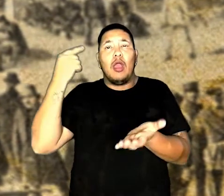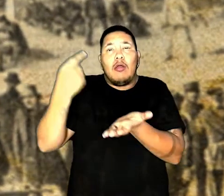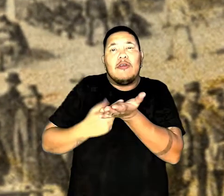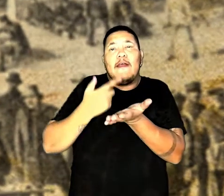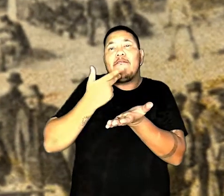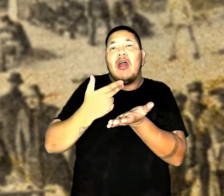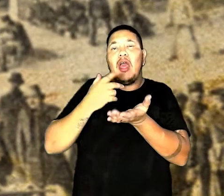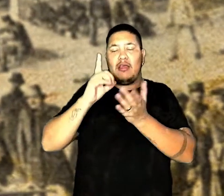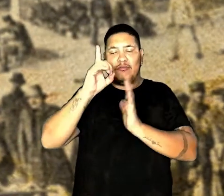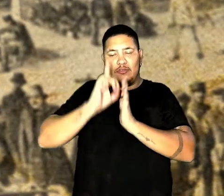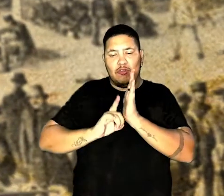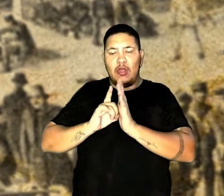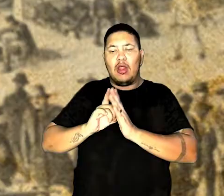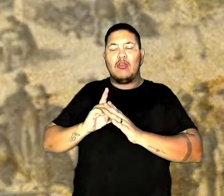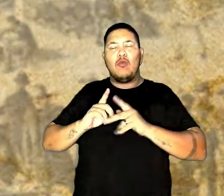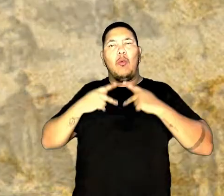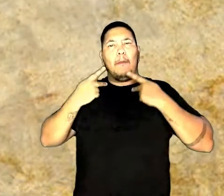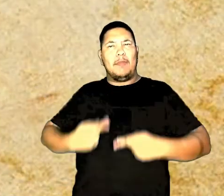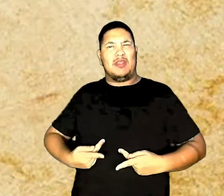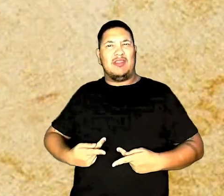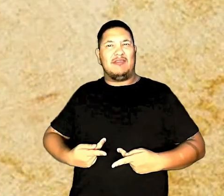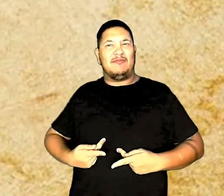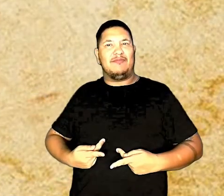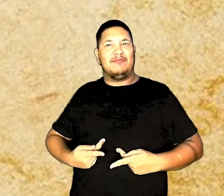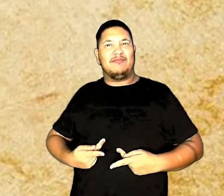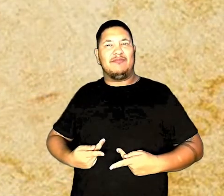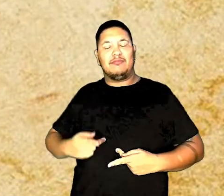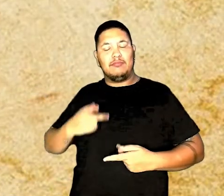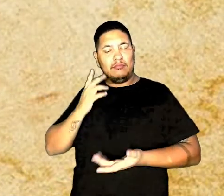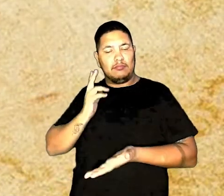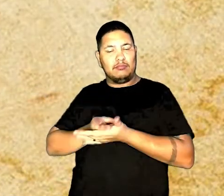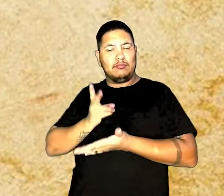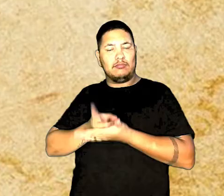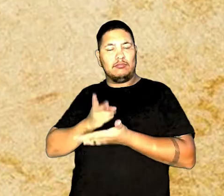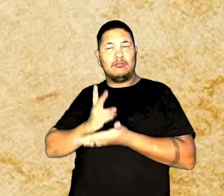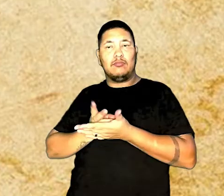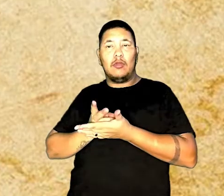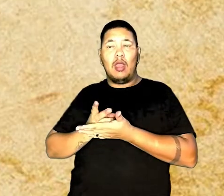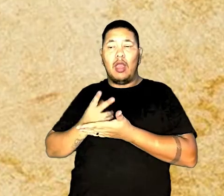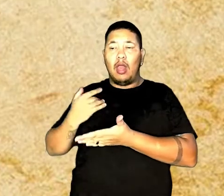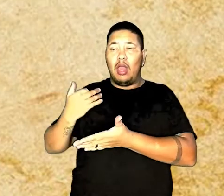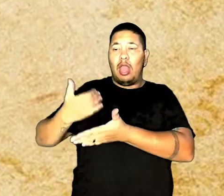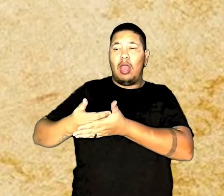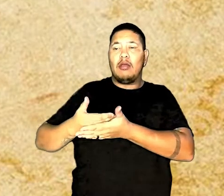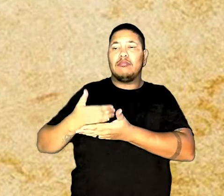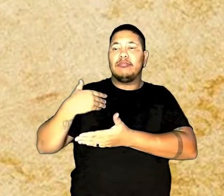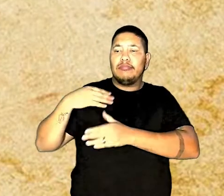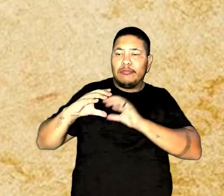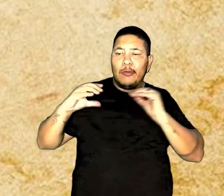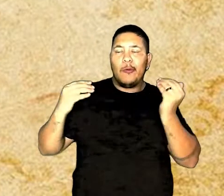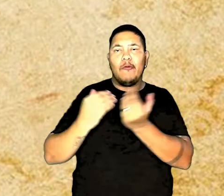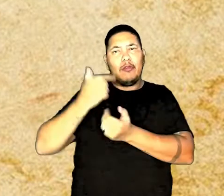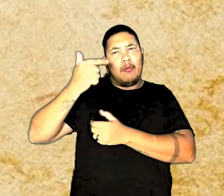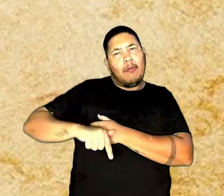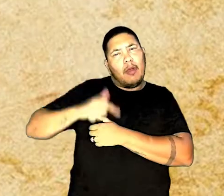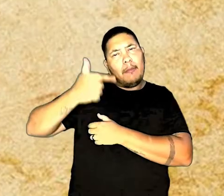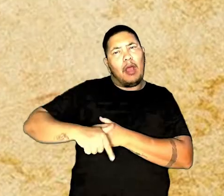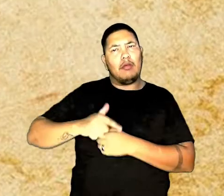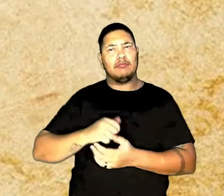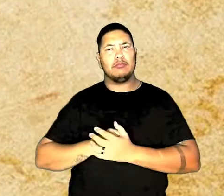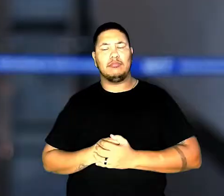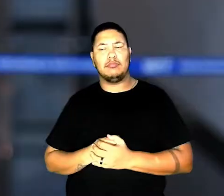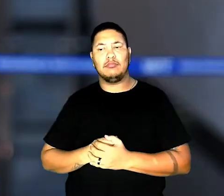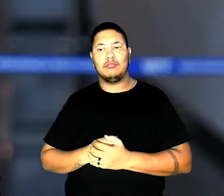convencionou chamar de direito humanitário. Seus princípios foram mantidos nas subsequentes Convenções de Genebra.